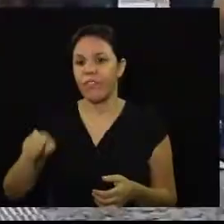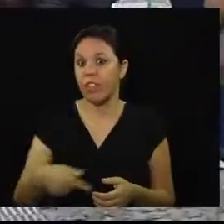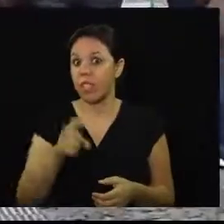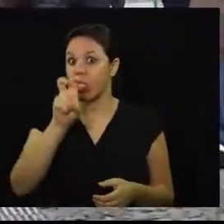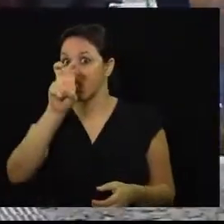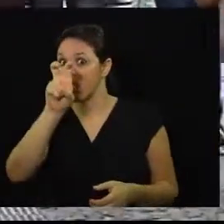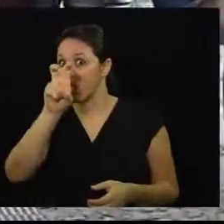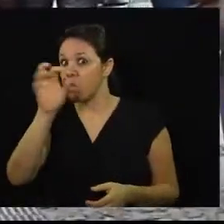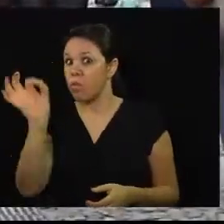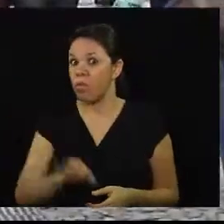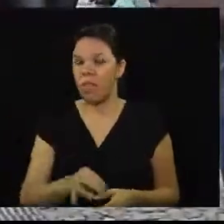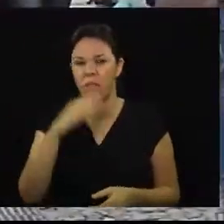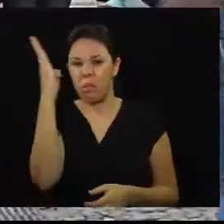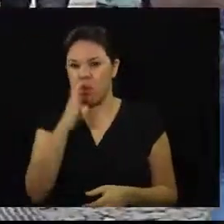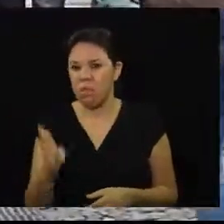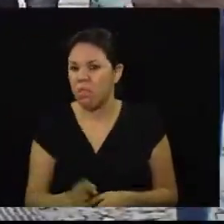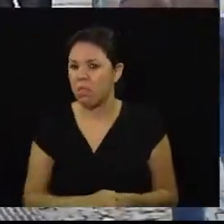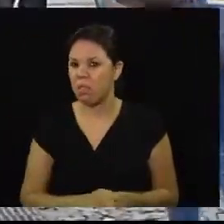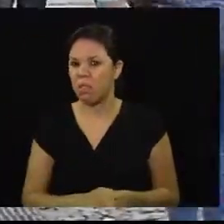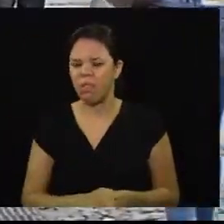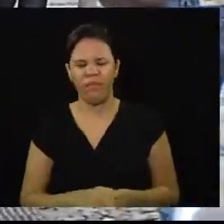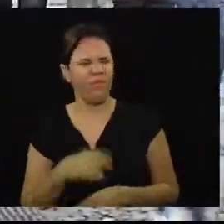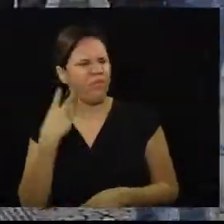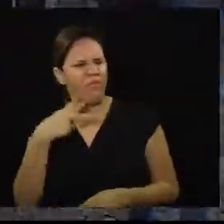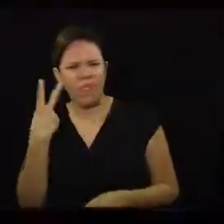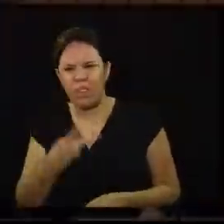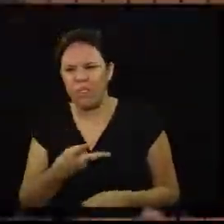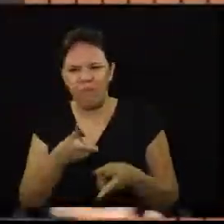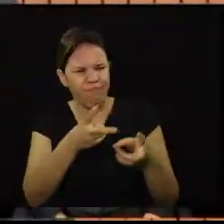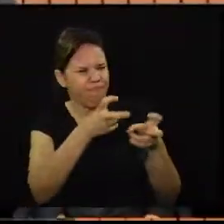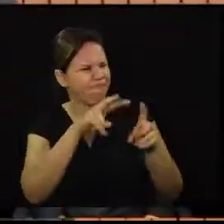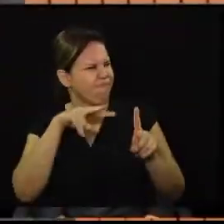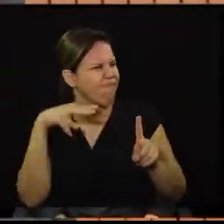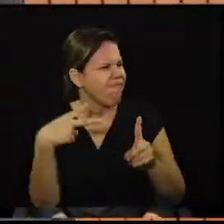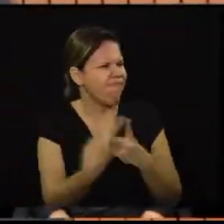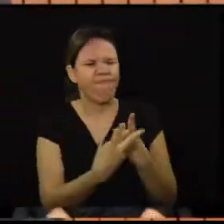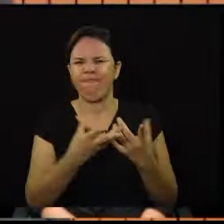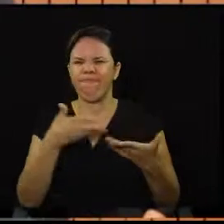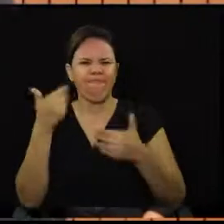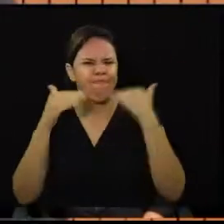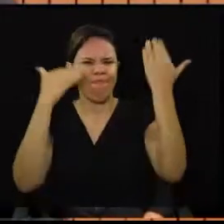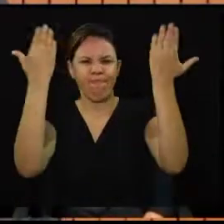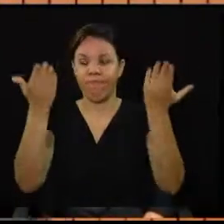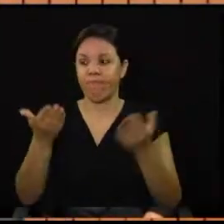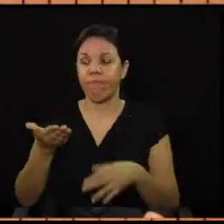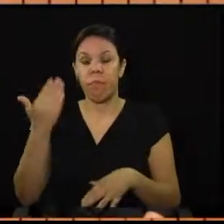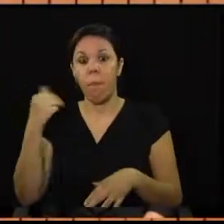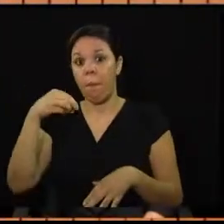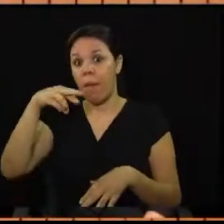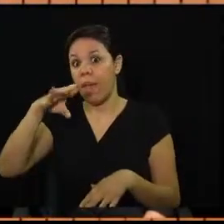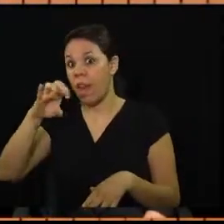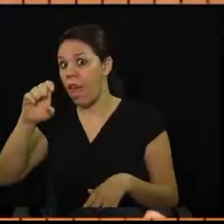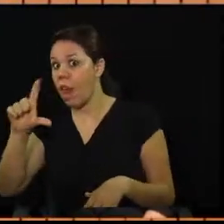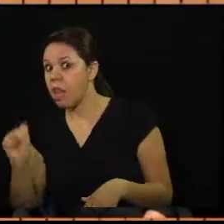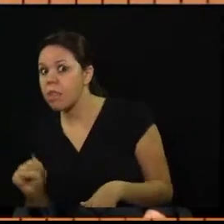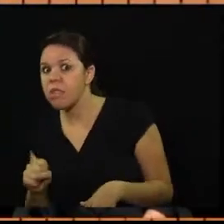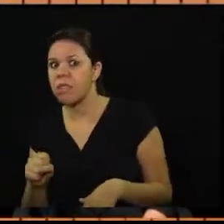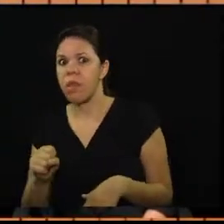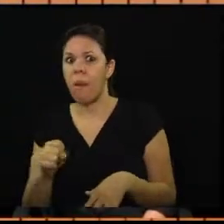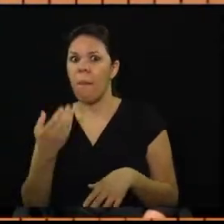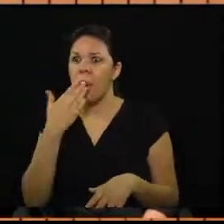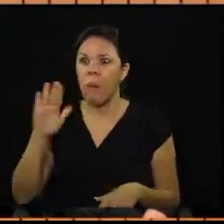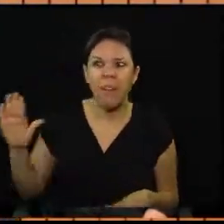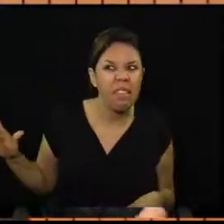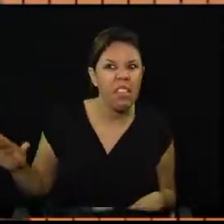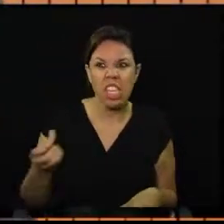O vereador não vê perspectiva de melhora. O Meireles prometia 6 milhões de empregos depois da reforma